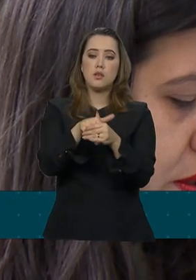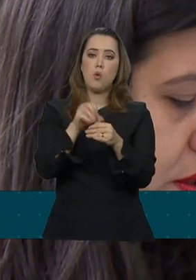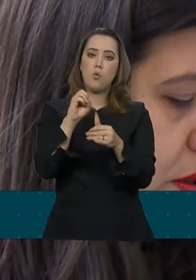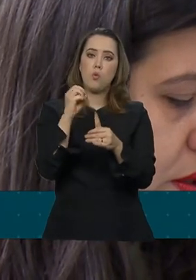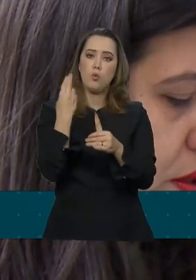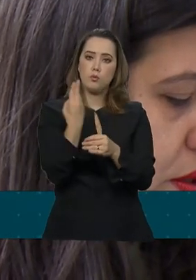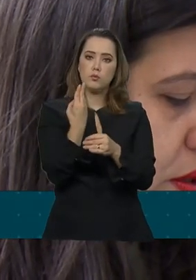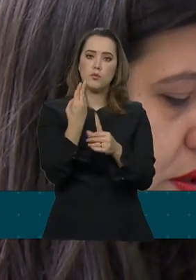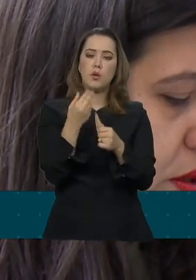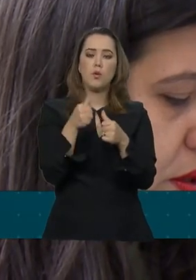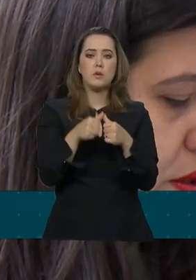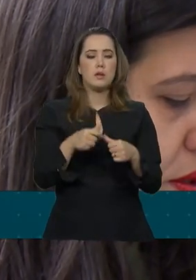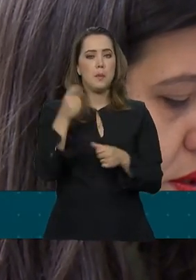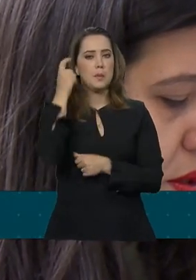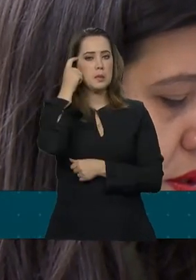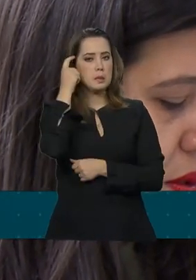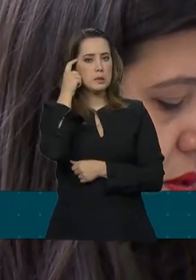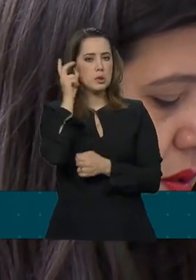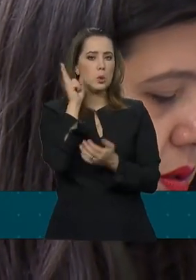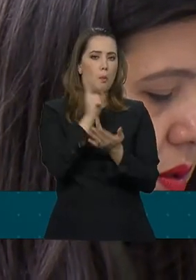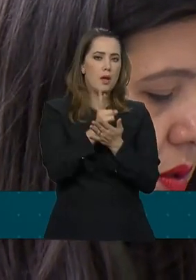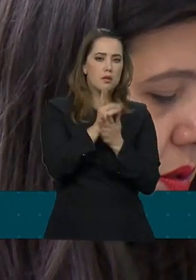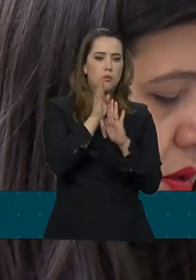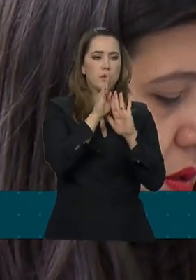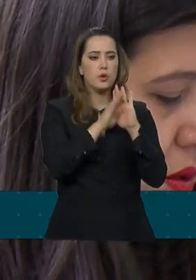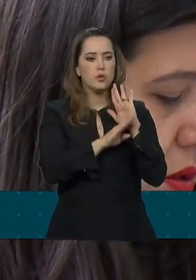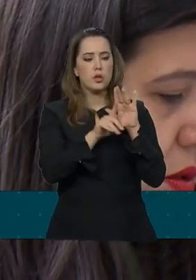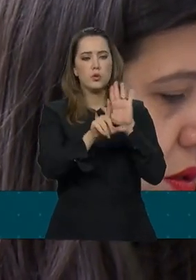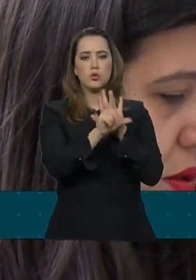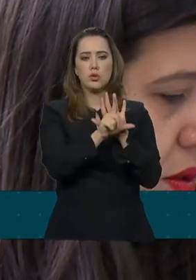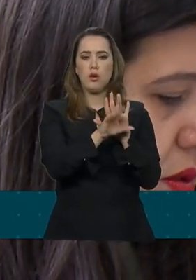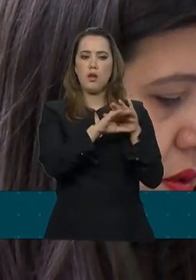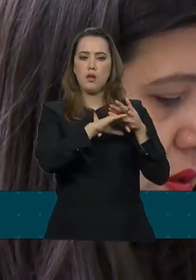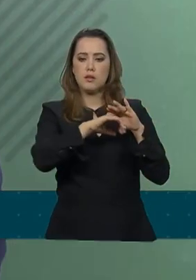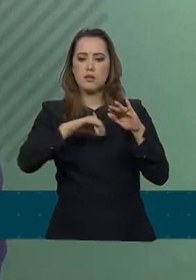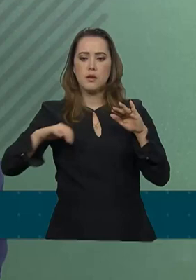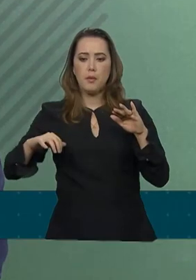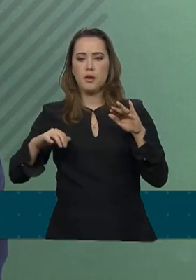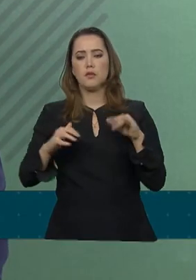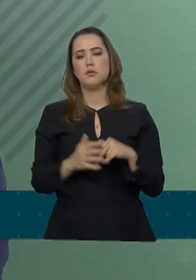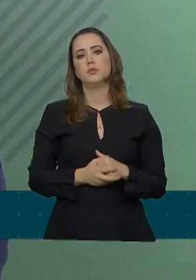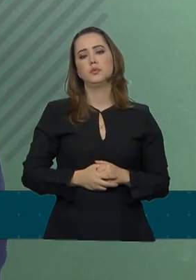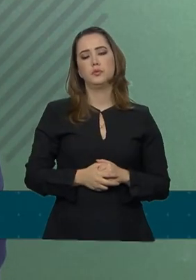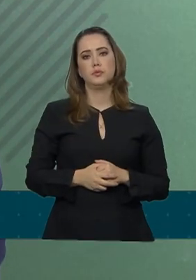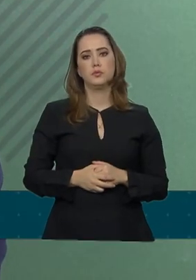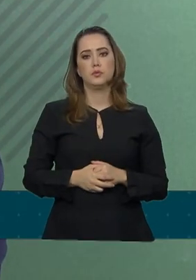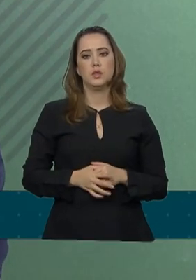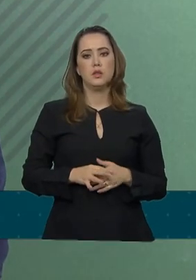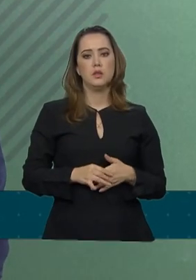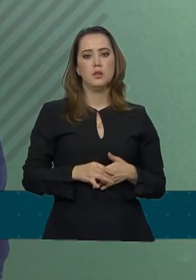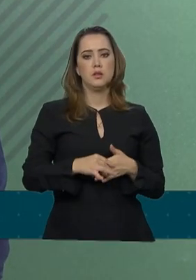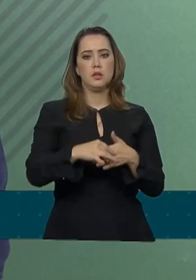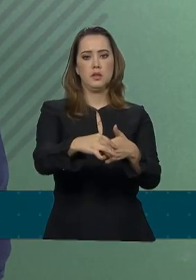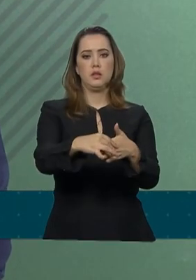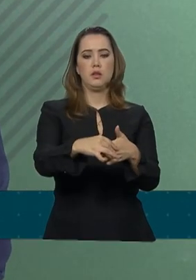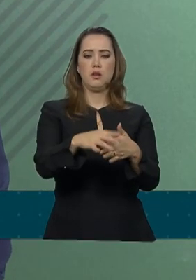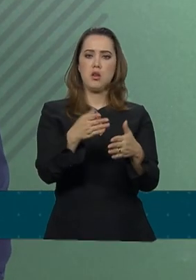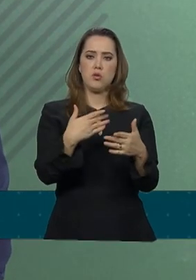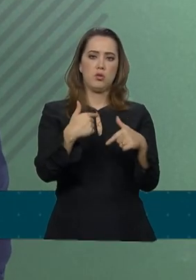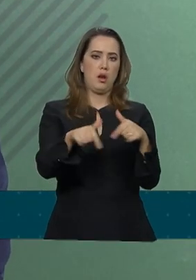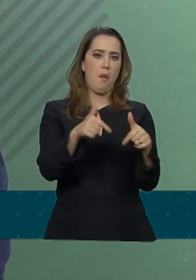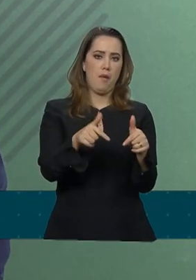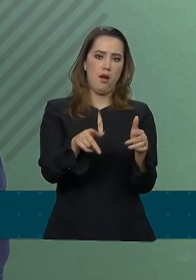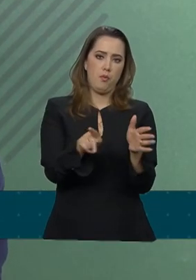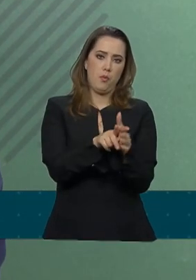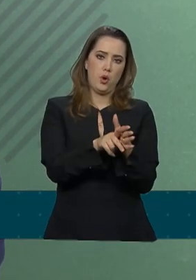está se pensando em elaborar mesmo um projeto de lei em separado? A condução dos trabalhos por parte da Câmara é